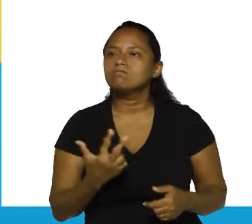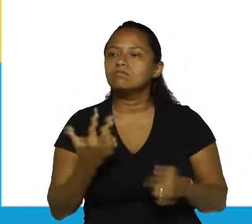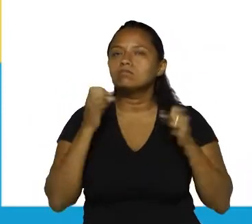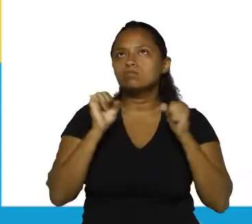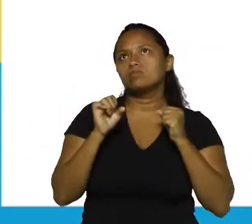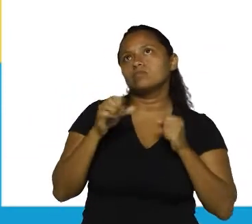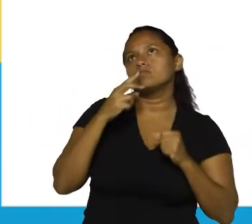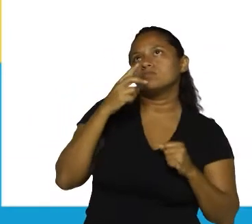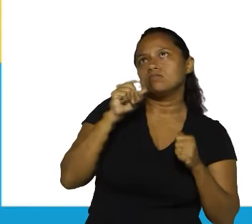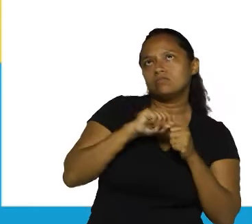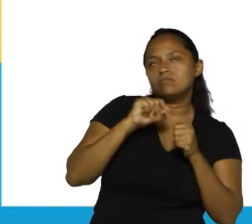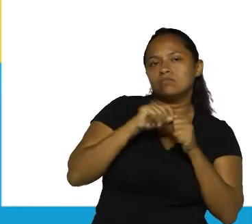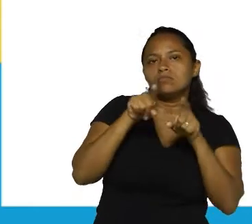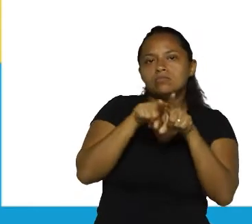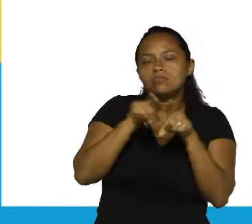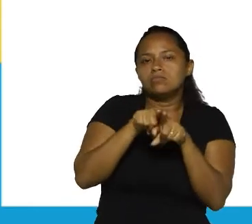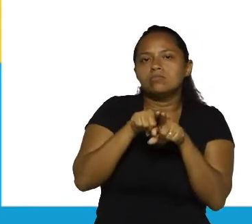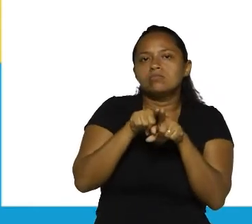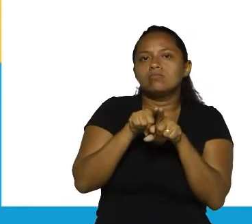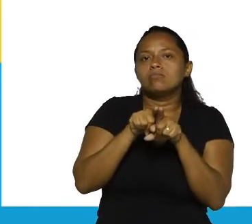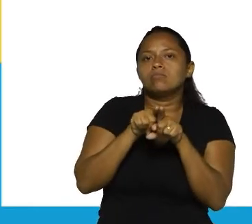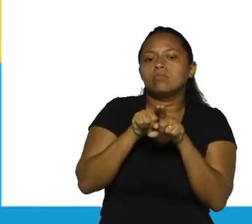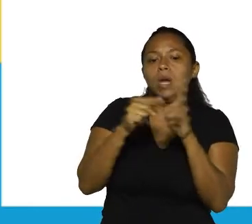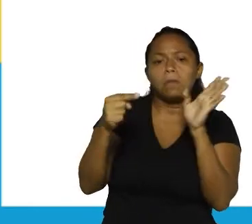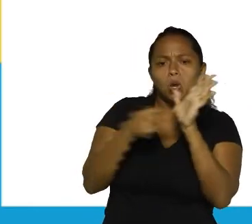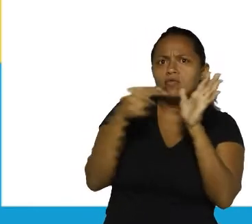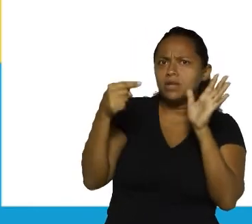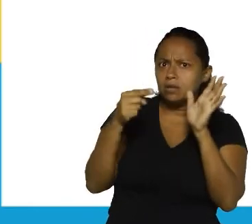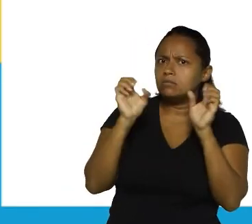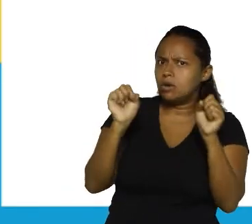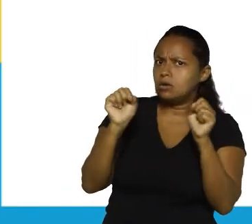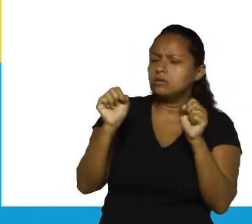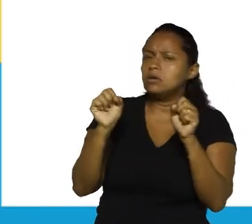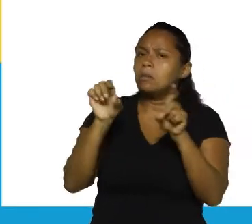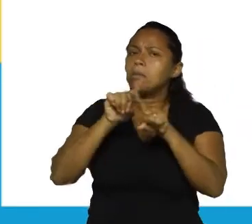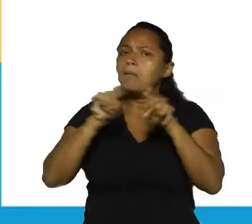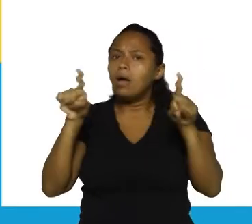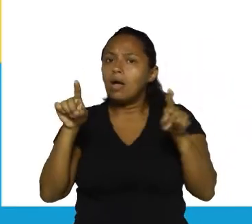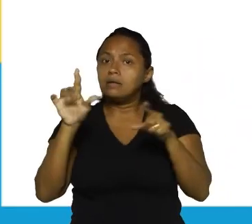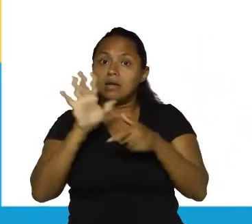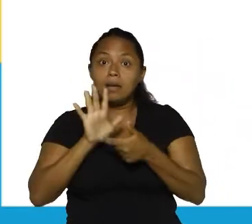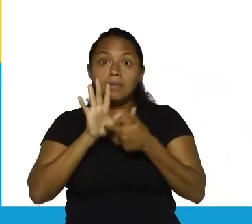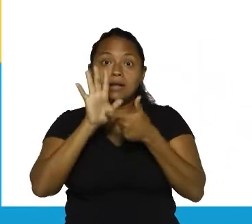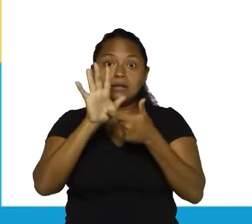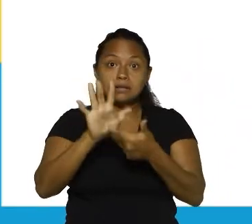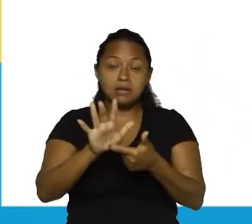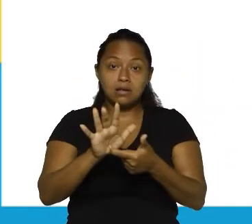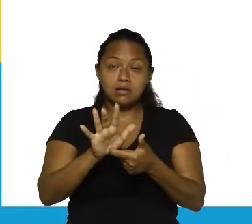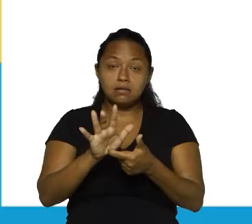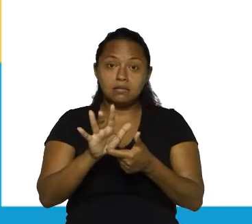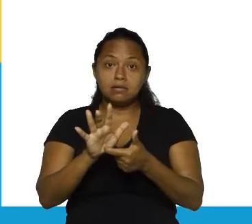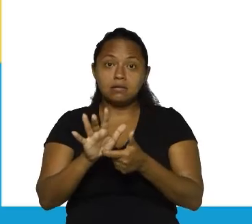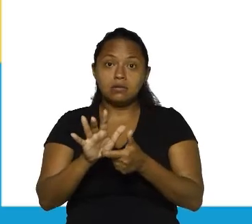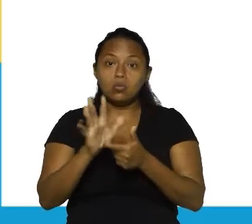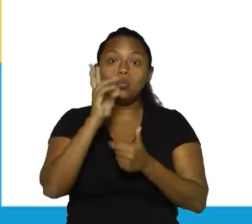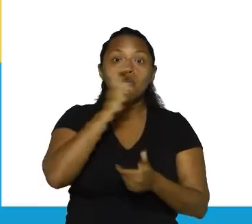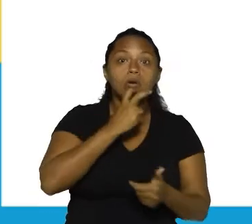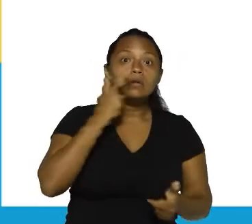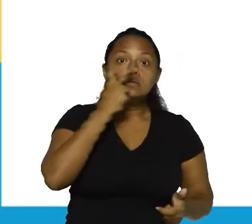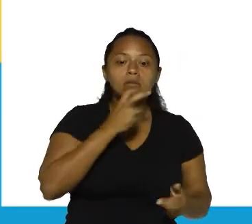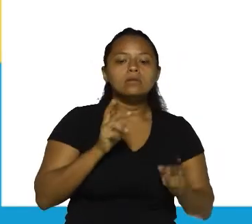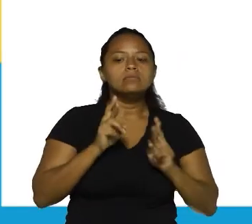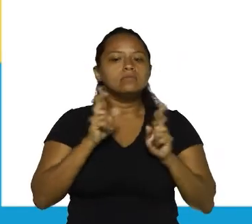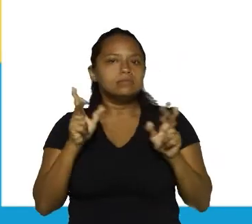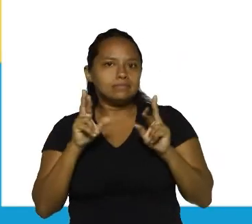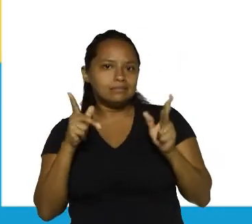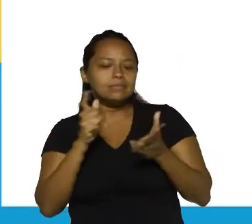Eu poderia dizer a mesma coisa terminando em ponto final. Mas, a representação enquanto a oralidade seria